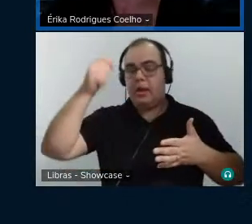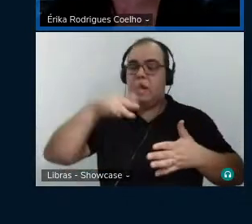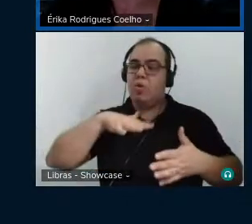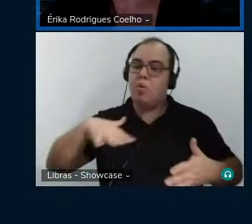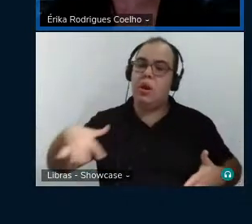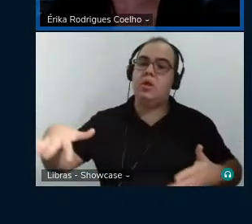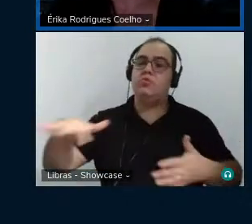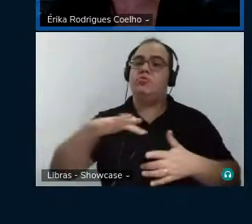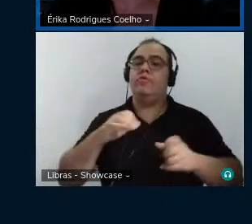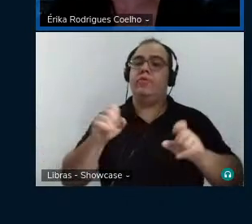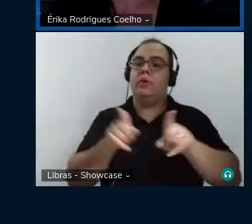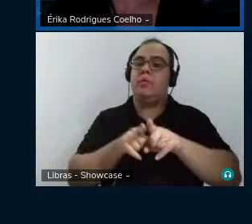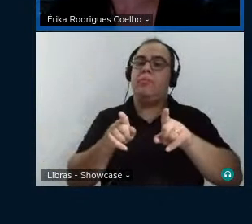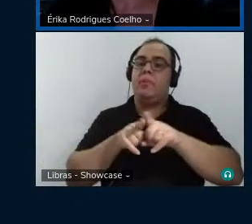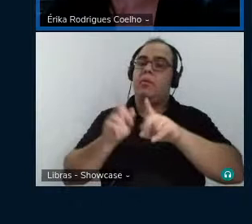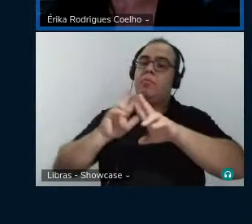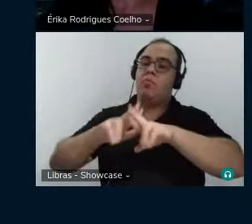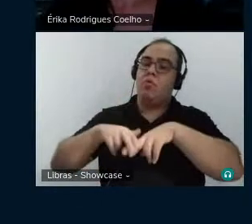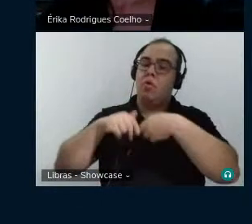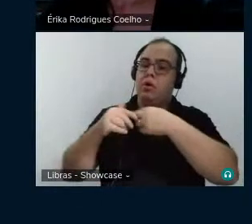às interações.